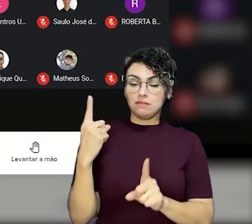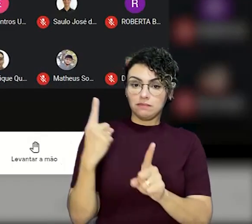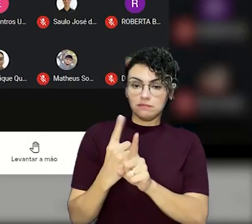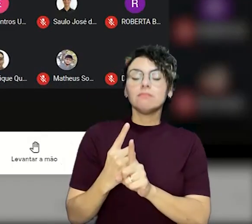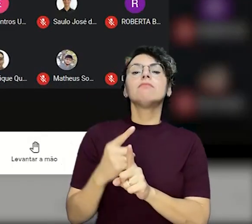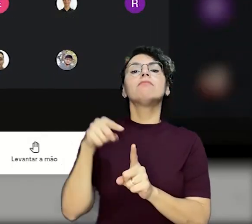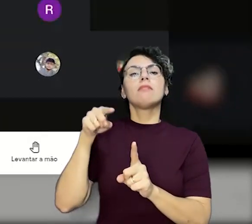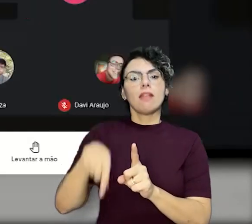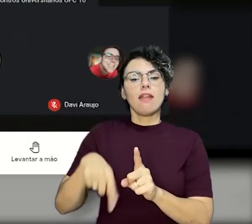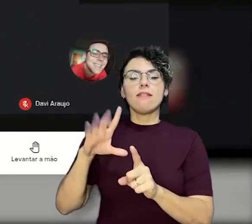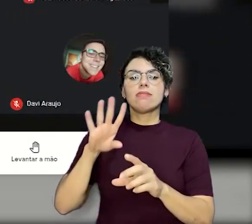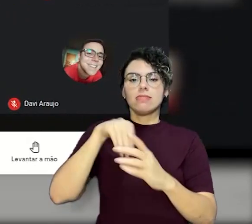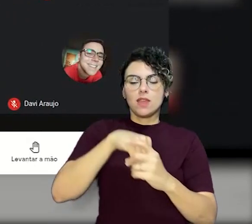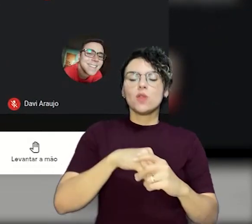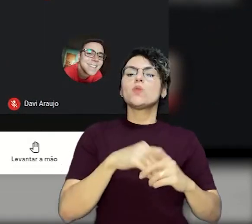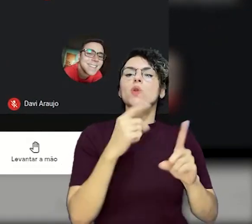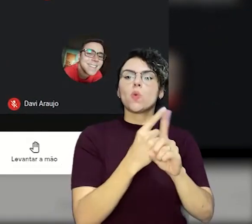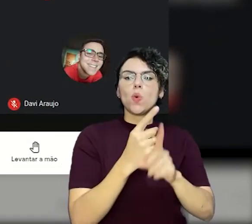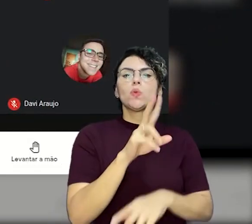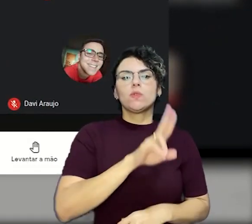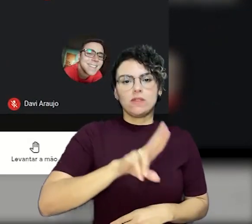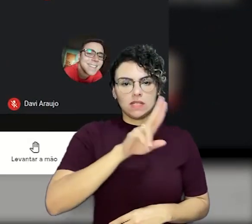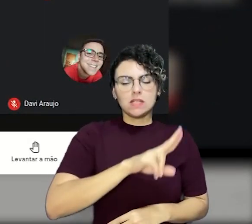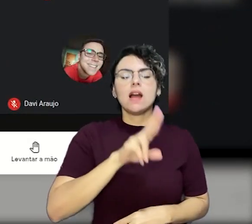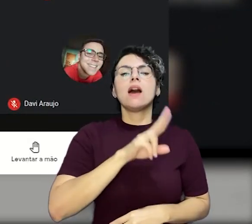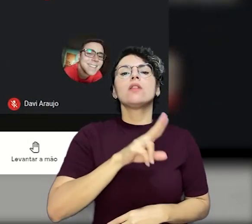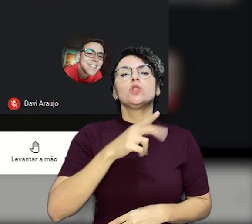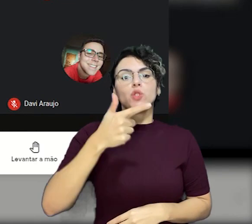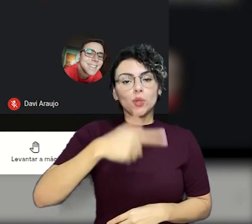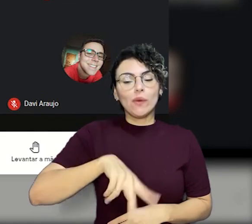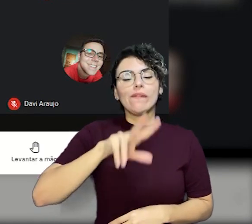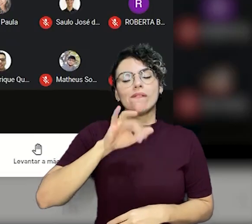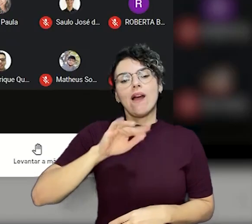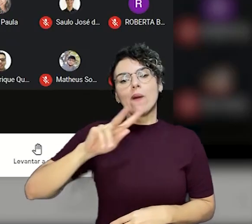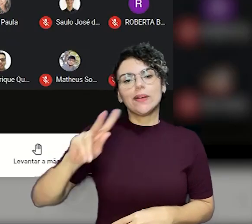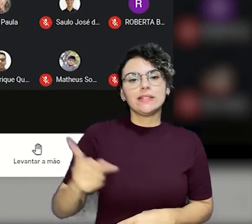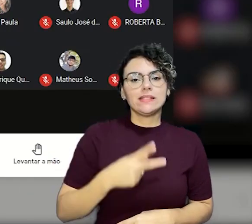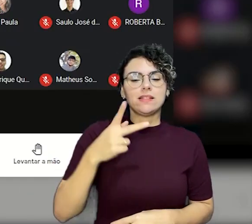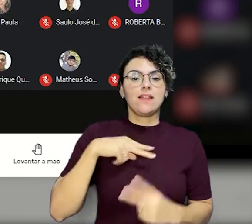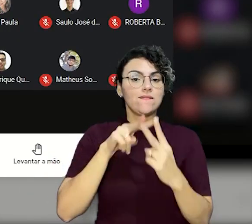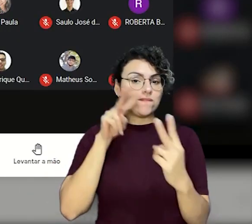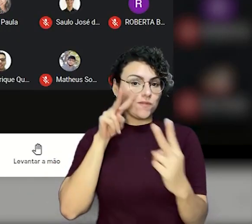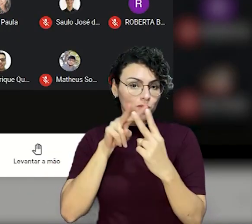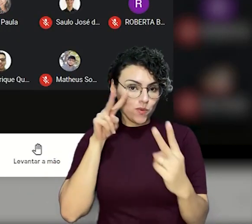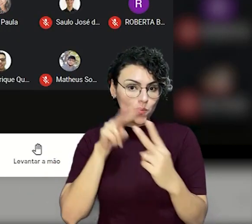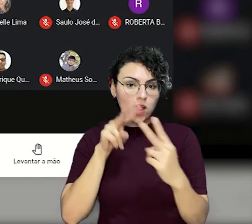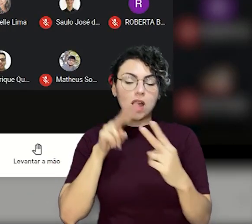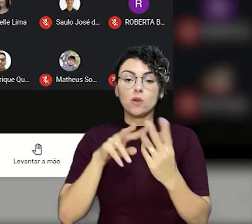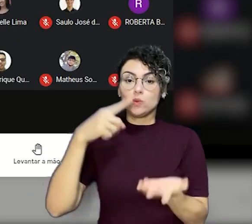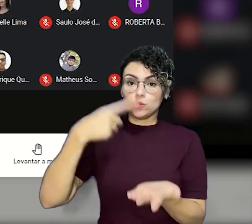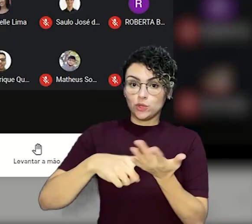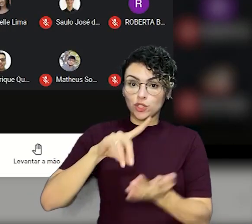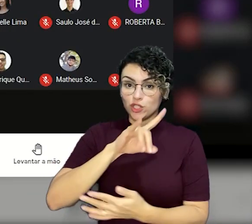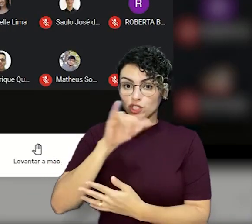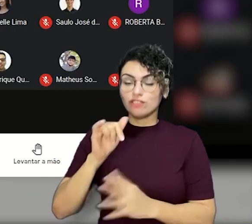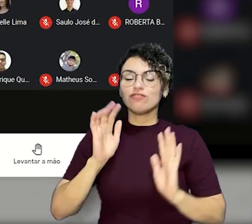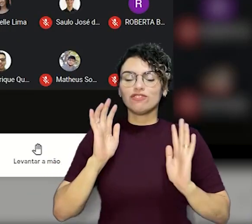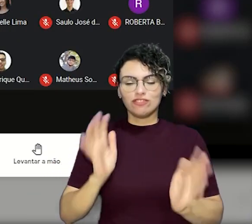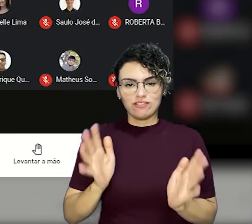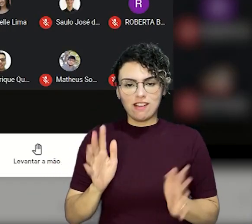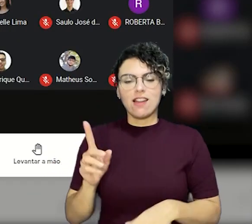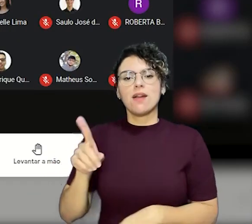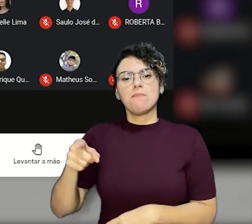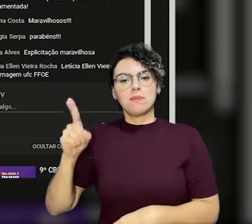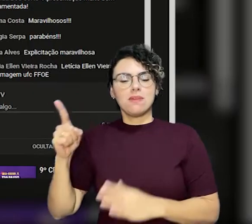EPPC está inserido na programação dos Encontros Universitários, que mais uma vez vão ser realizados de forma virtual. A data já